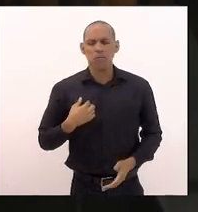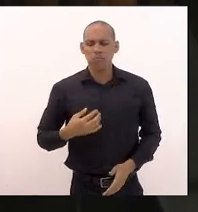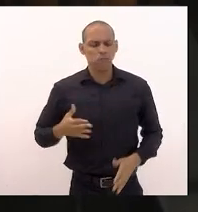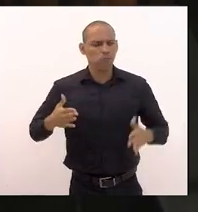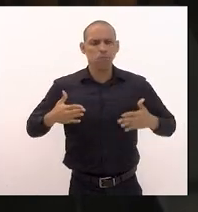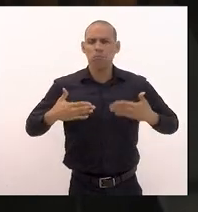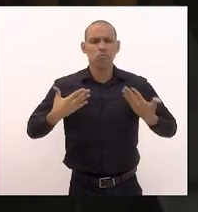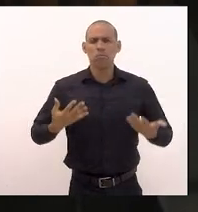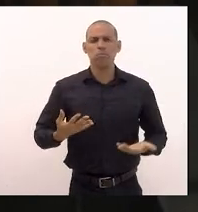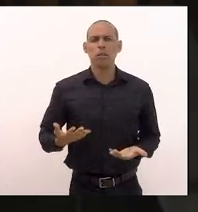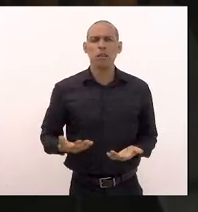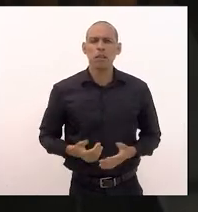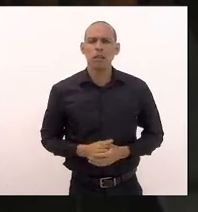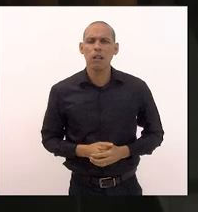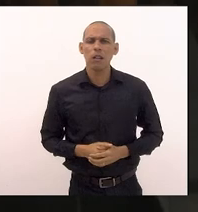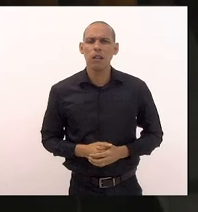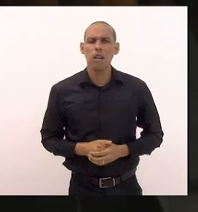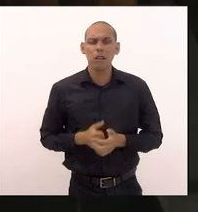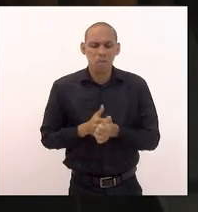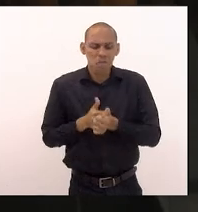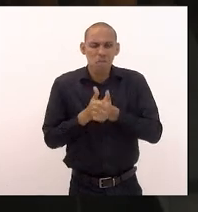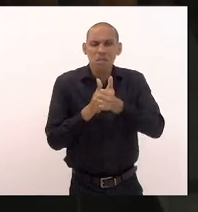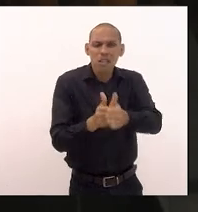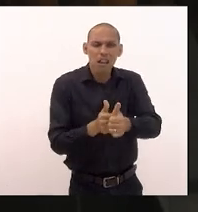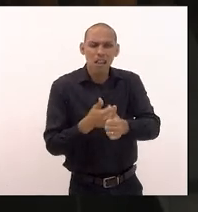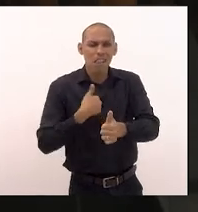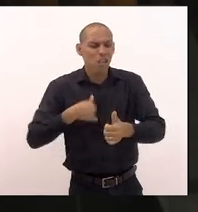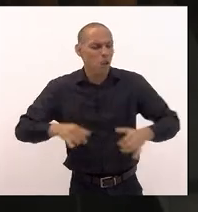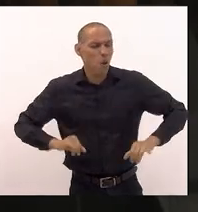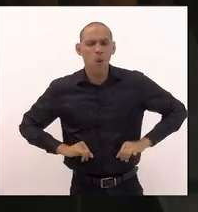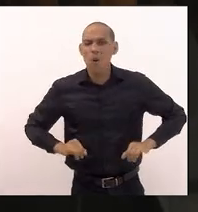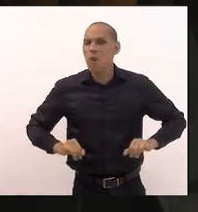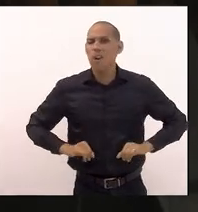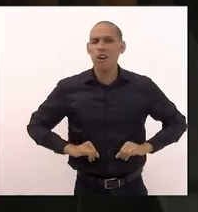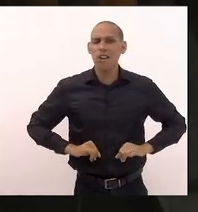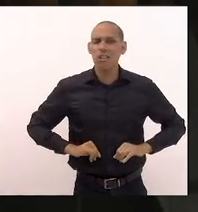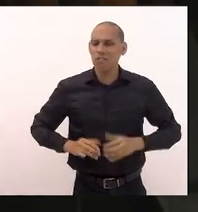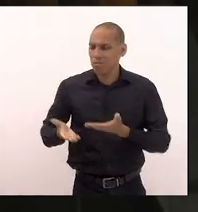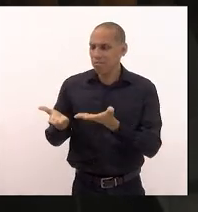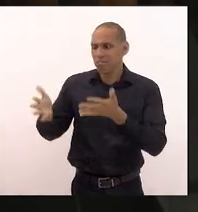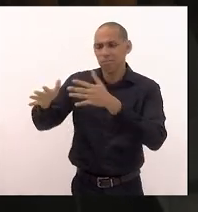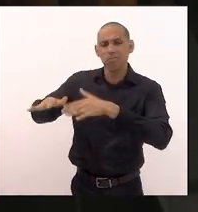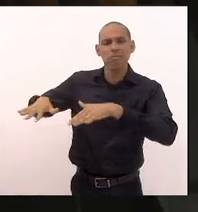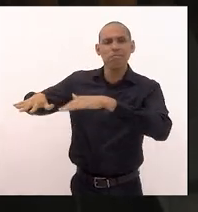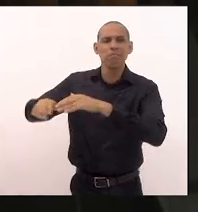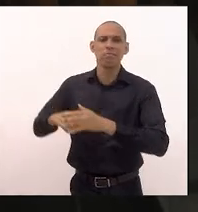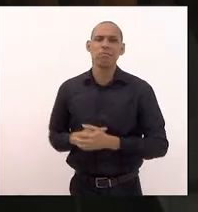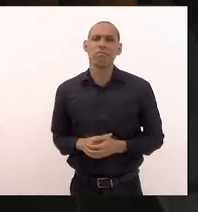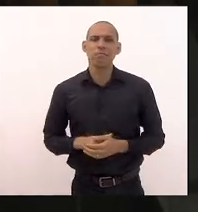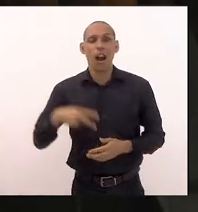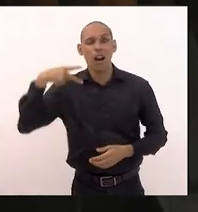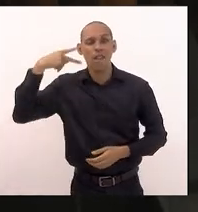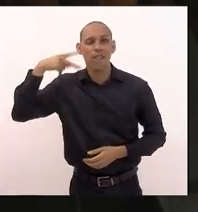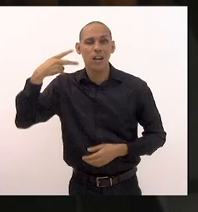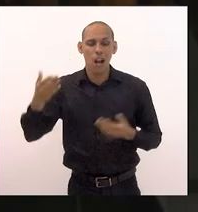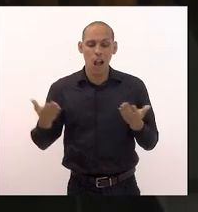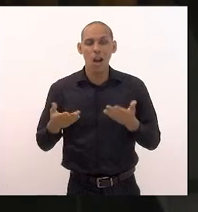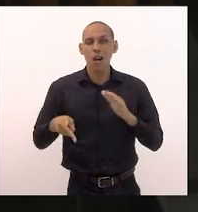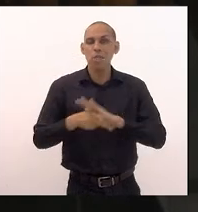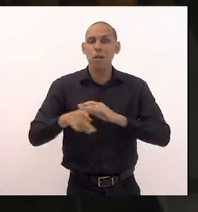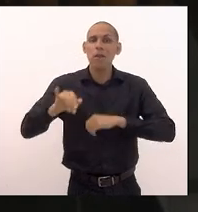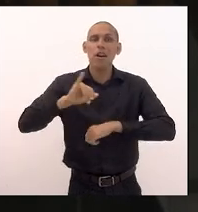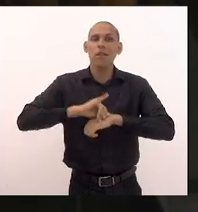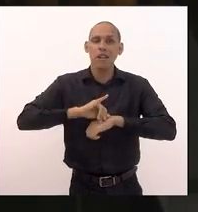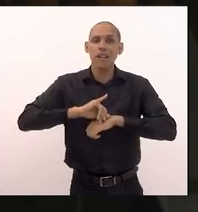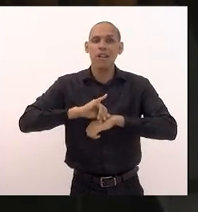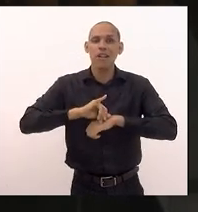a perseguição que venho sofrendo por parte desses setores uma vereadora da capital agora teve